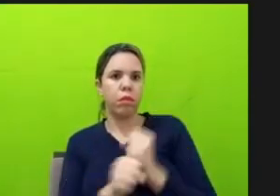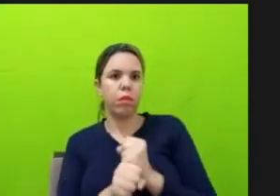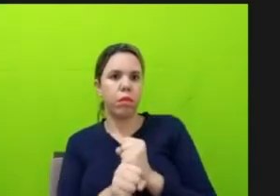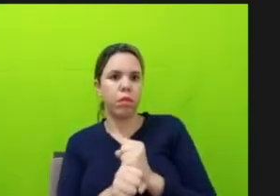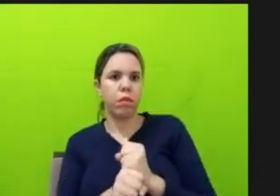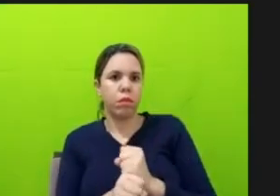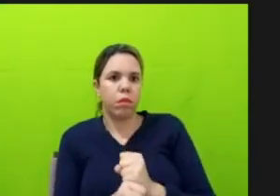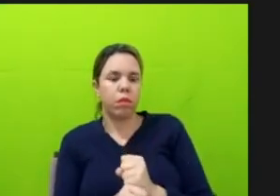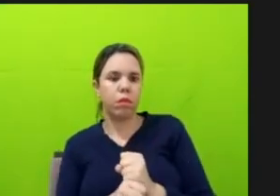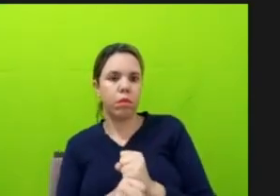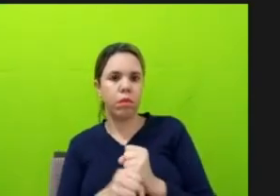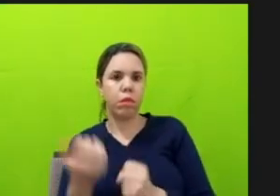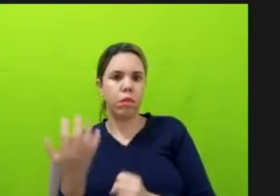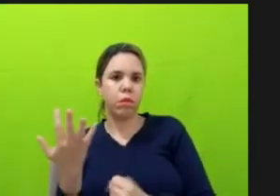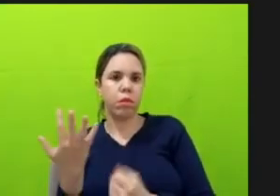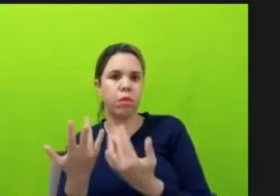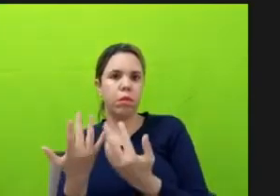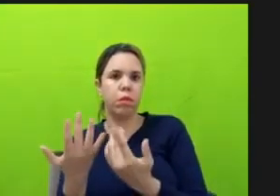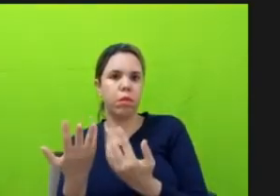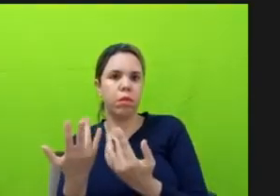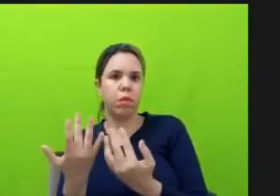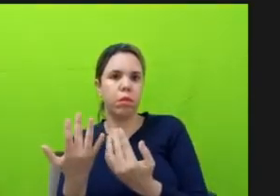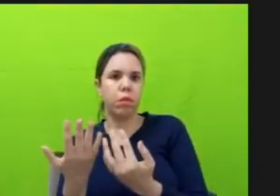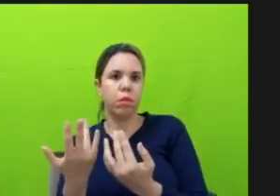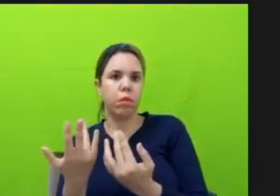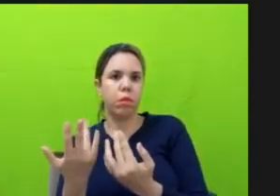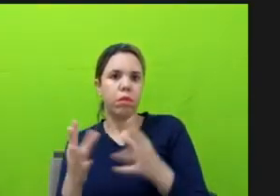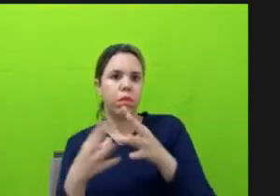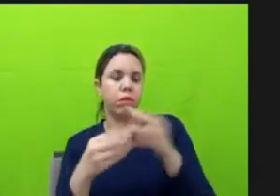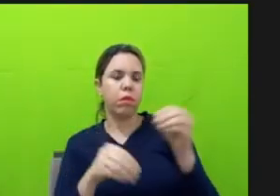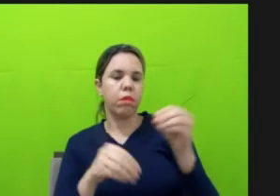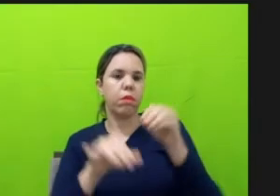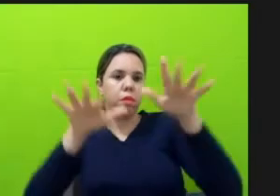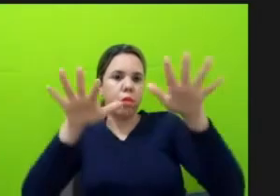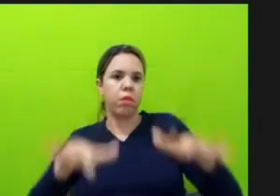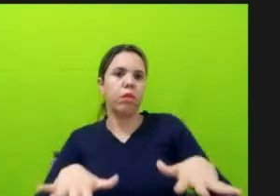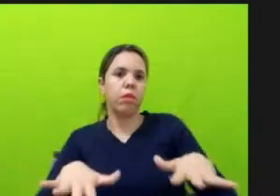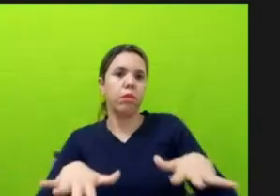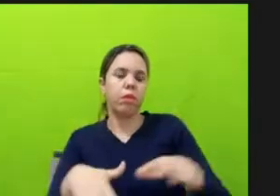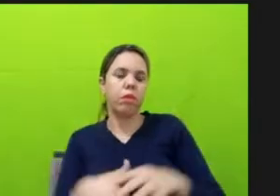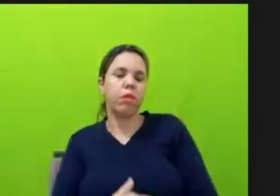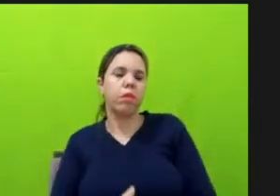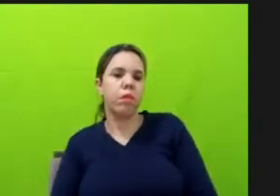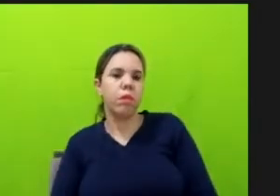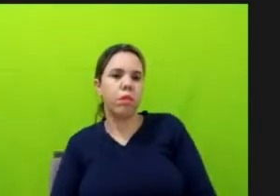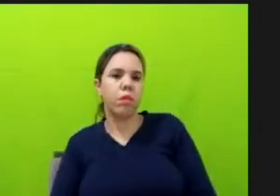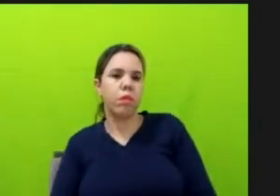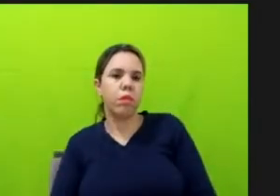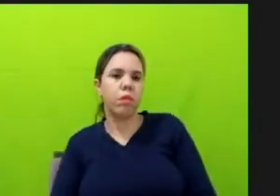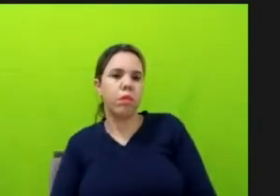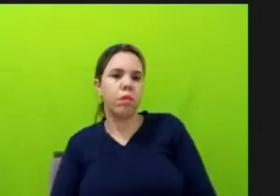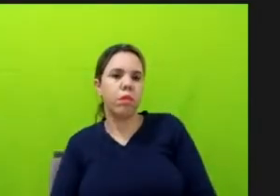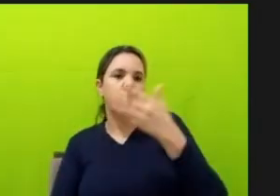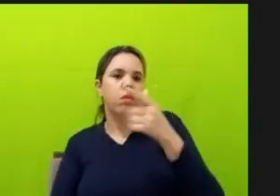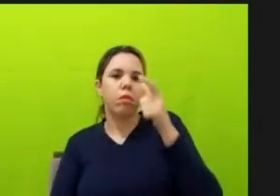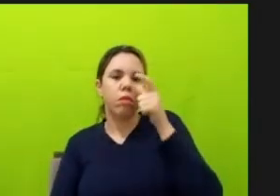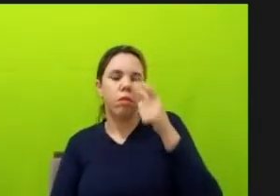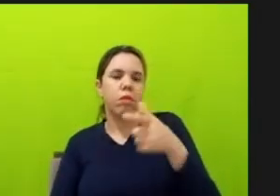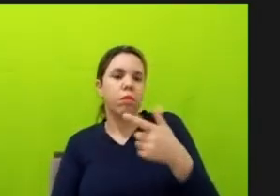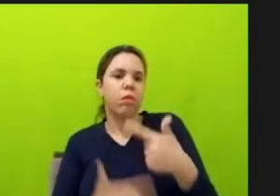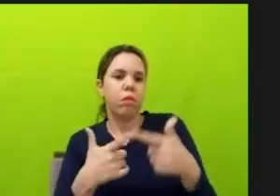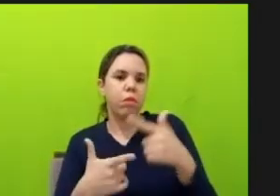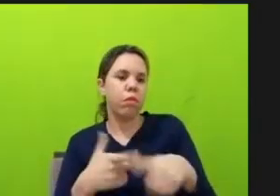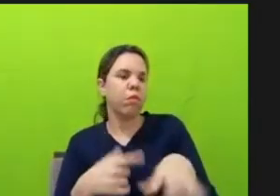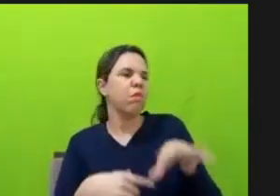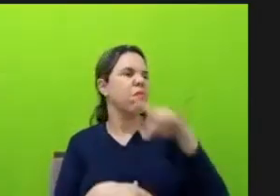fumaça não dissipa, Então, fica lá aquela névoa. De queimadas, assim, que você sente o cheiro dentro da sua casa,